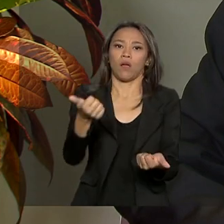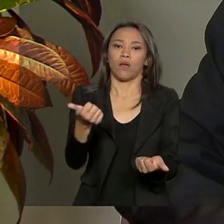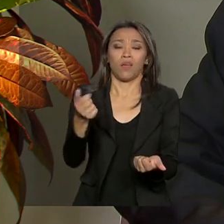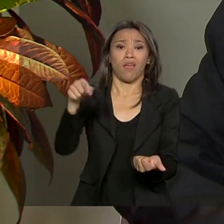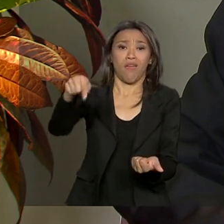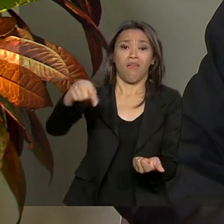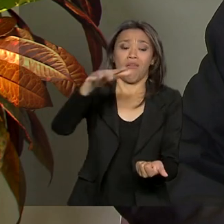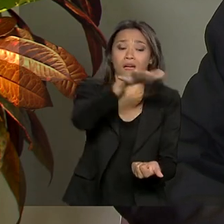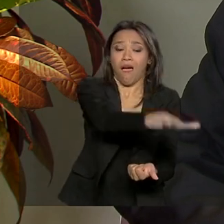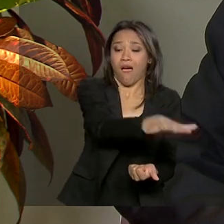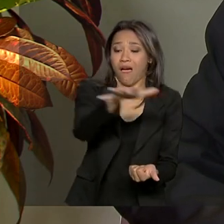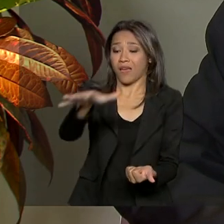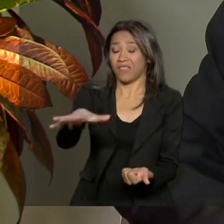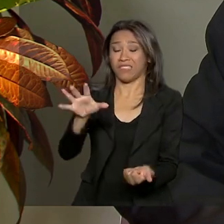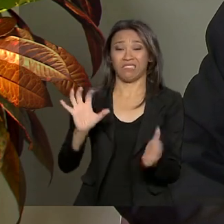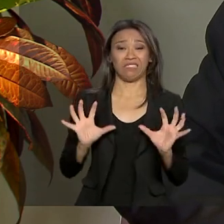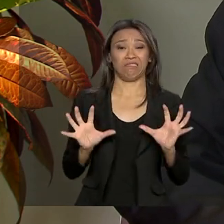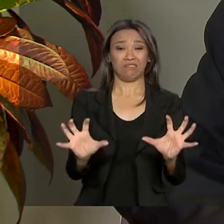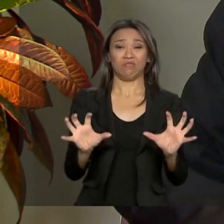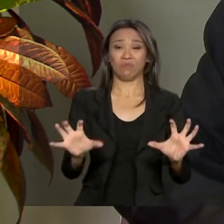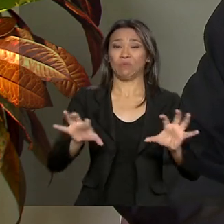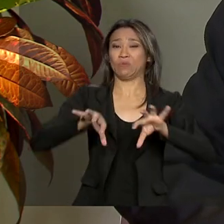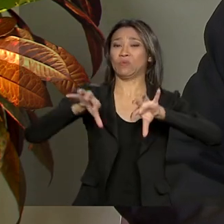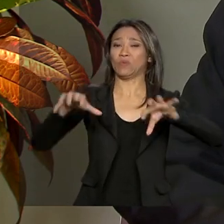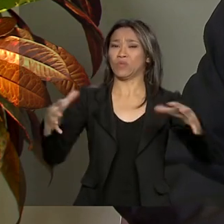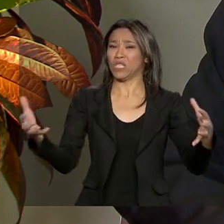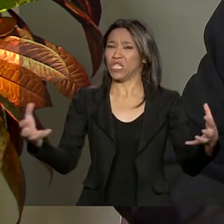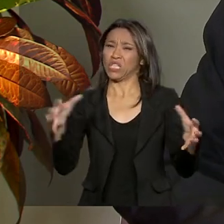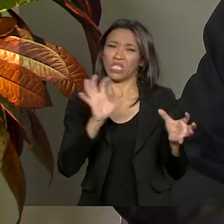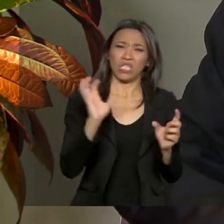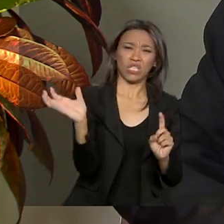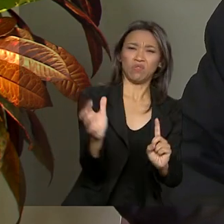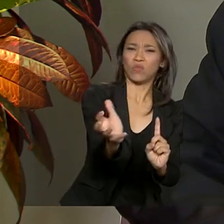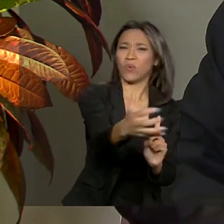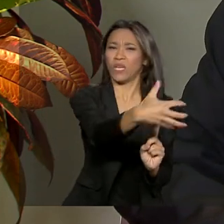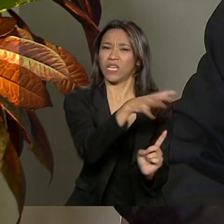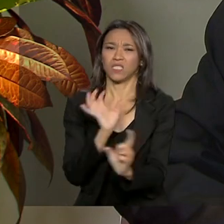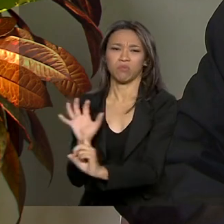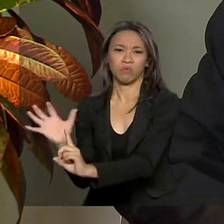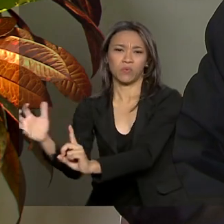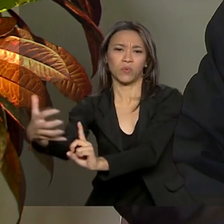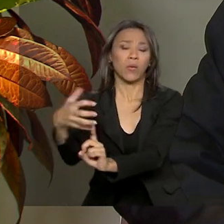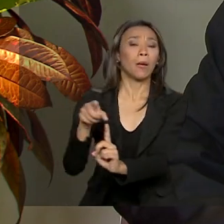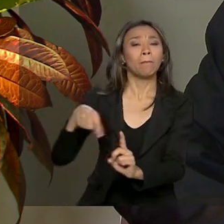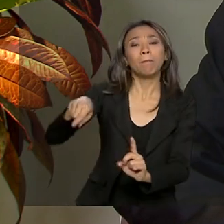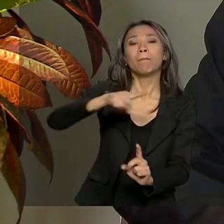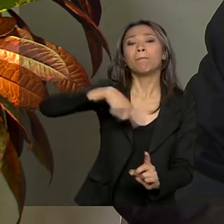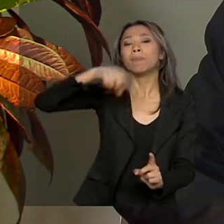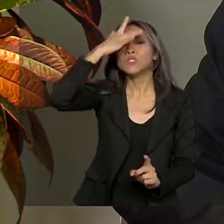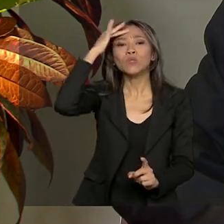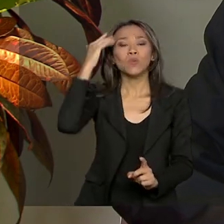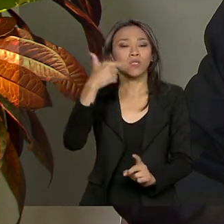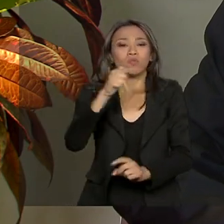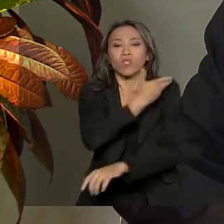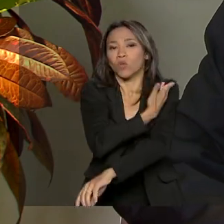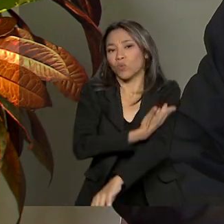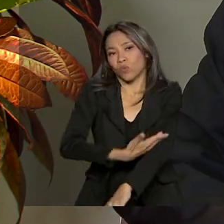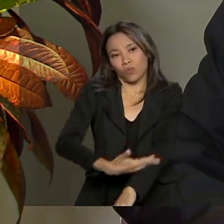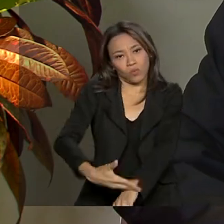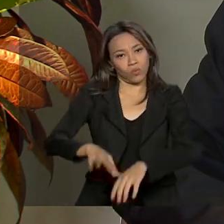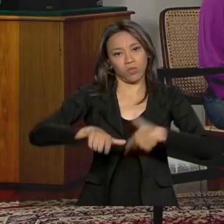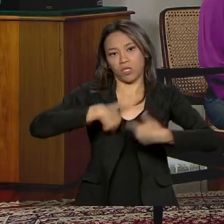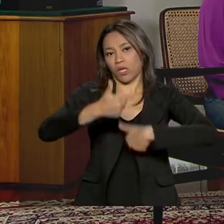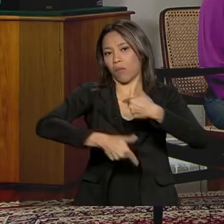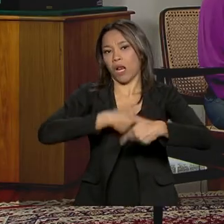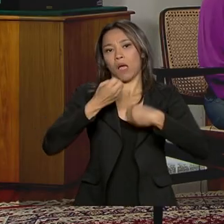estão muito contaminadas, de gente que não estava acostumada a trabalhar pelo bem público, acostumada a trabalhar pelo